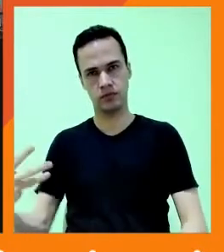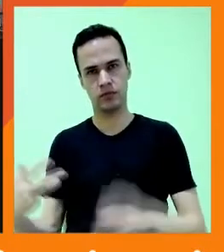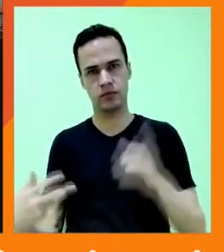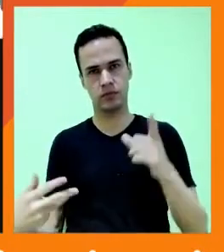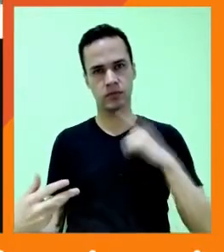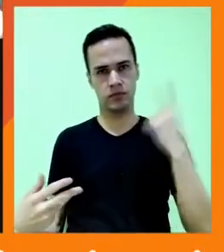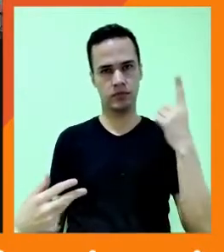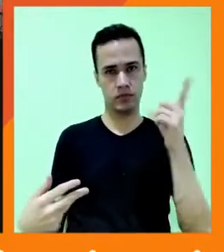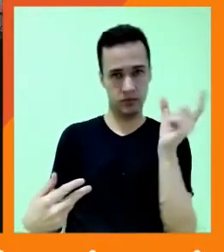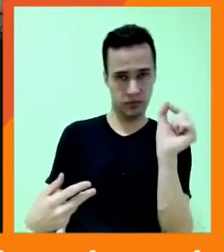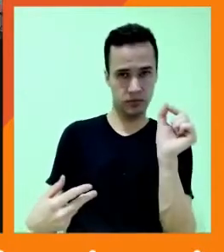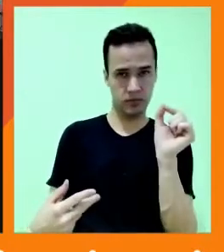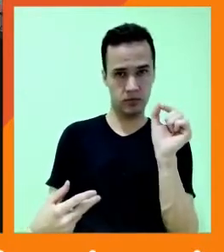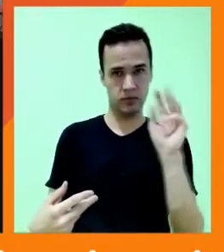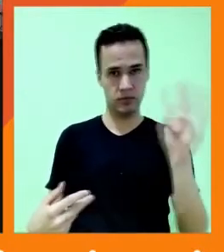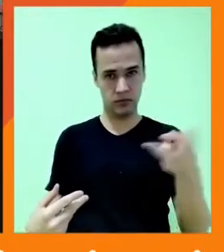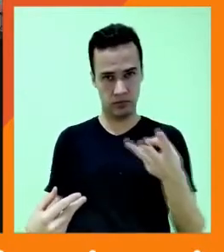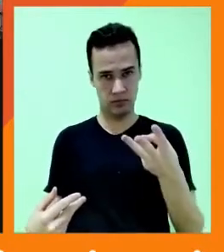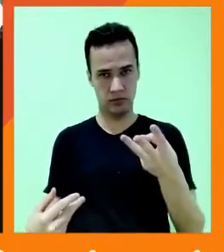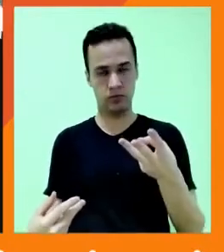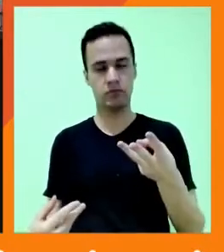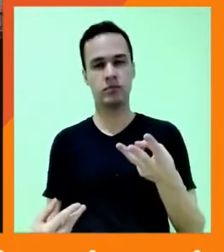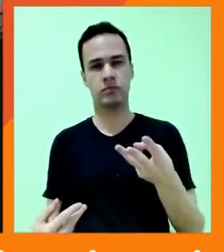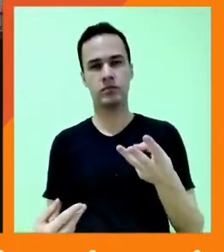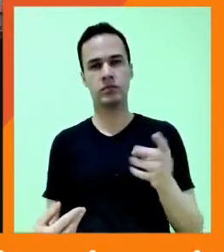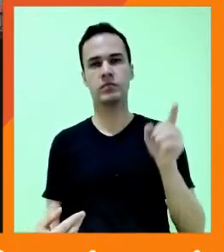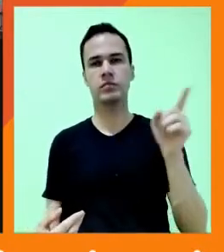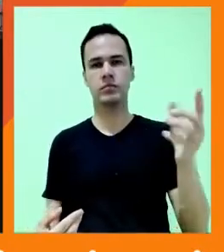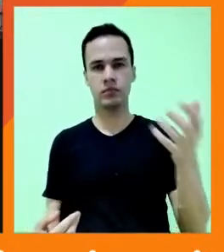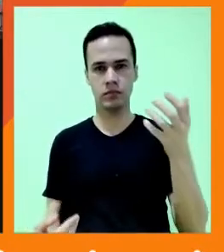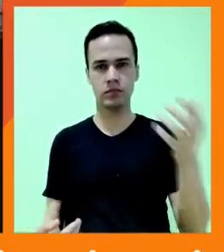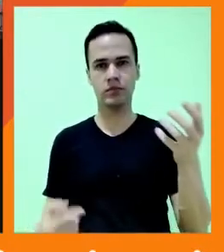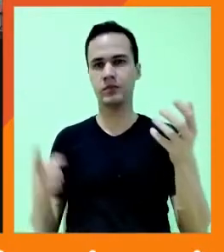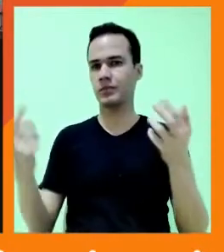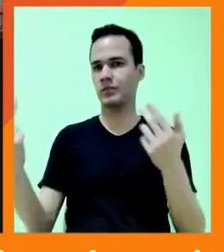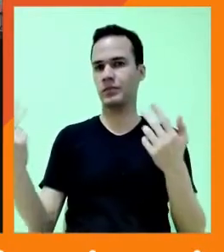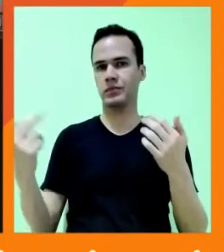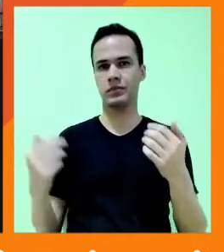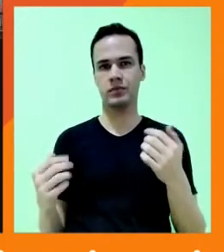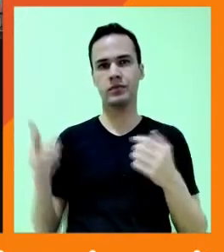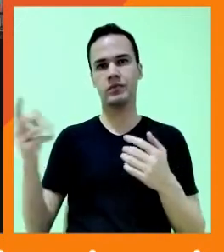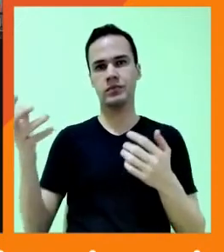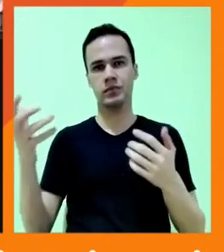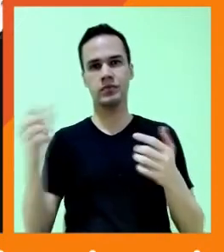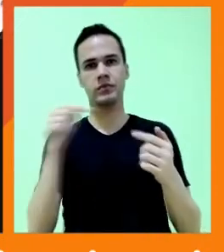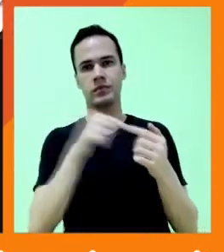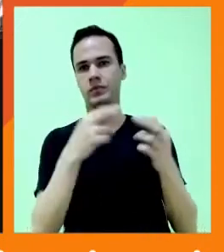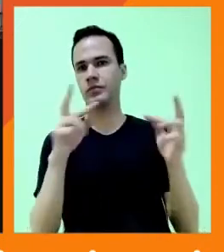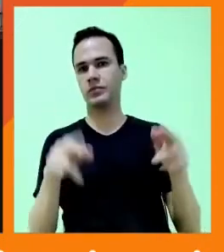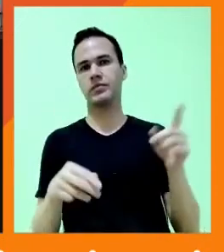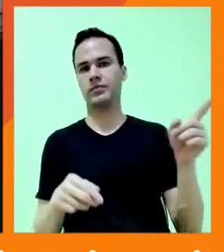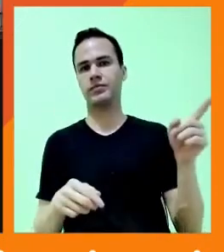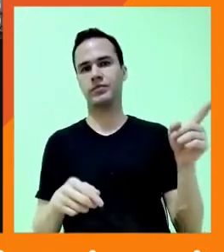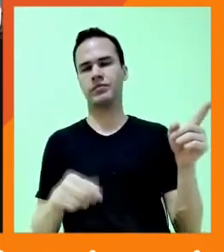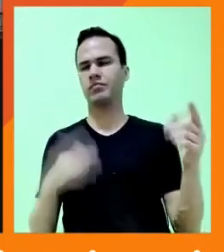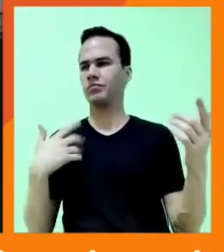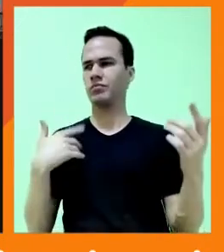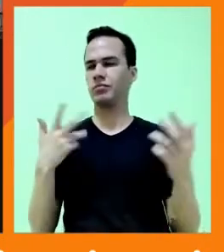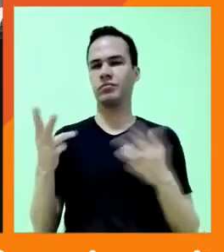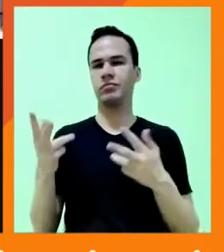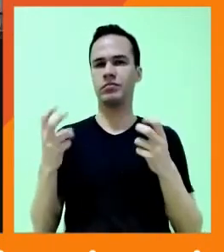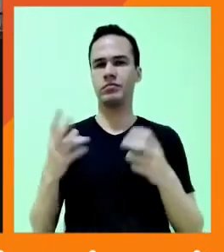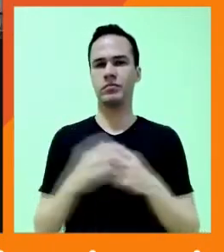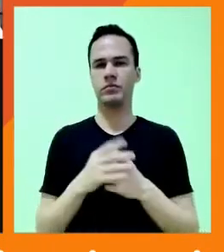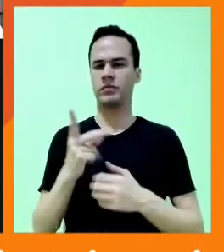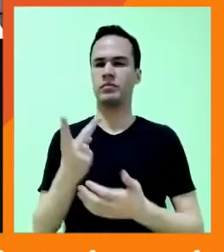vinte milhões. Ele queria a relevância dela. Ela queria o alcance dele. Aí eu percebi que assim, deu errado, não